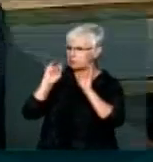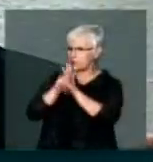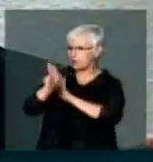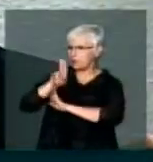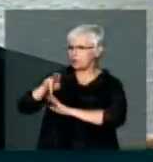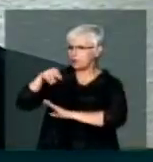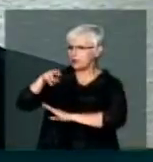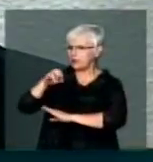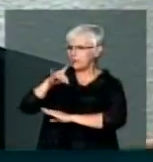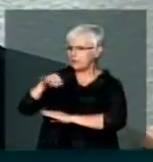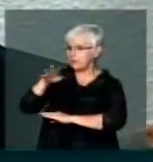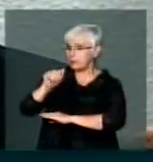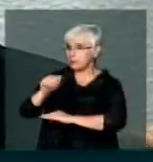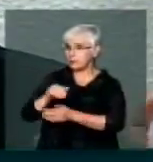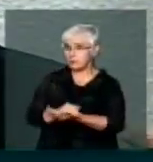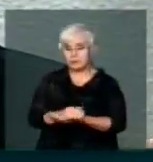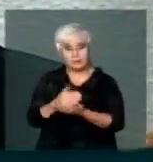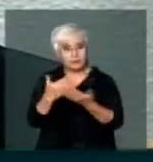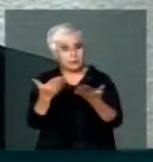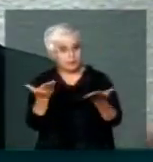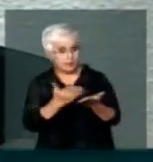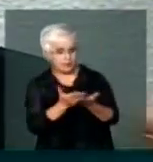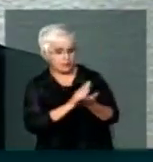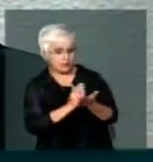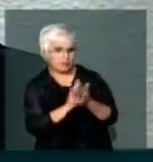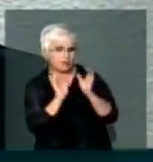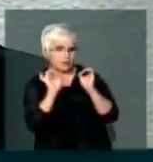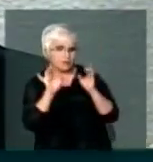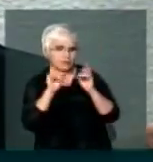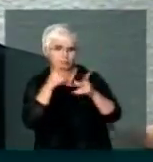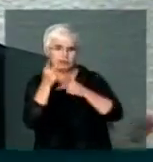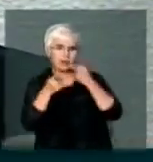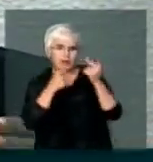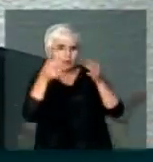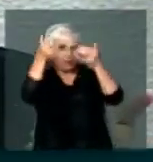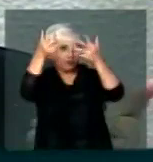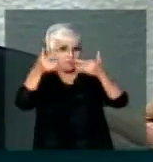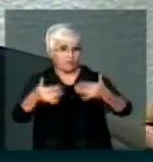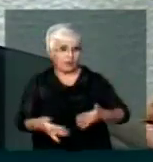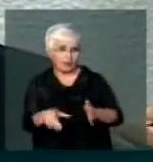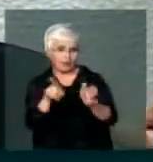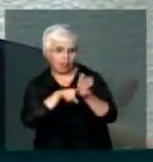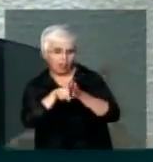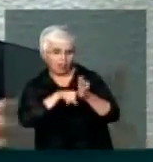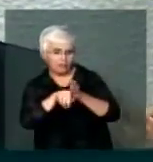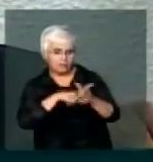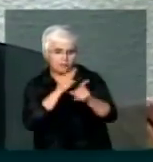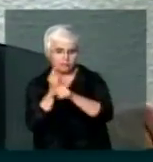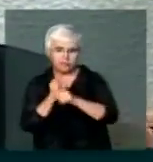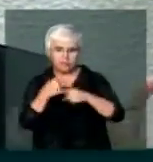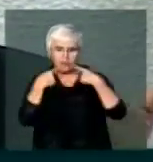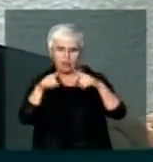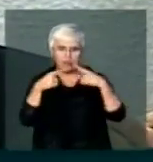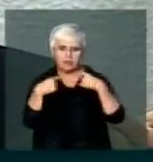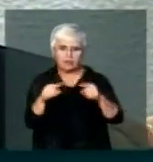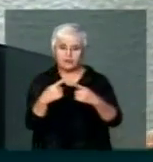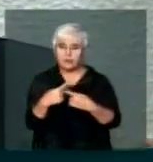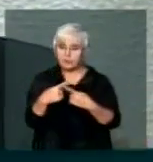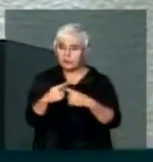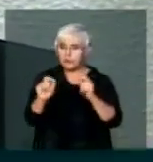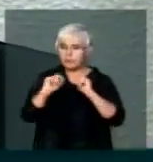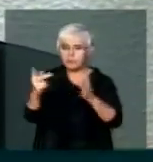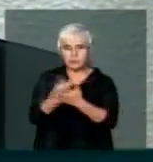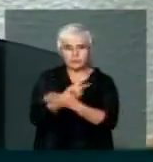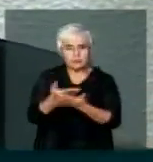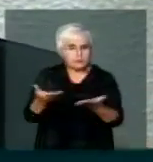não Essa revista, ela é especializada Eu não vou nem citar o nome Em levantar esse tipo de coisa que propicia esse